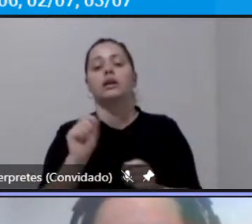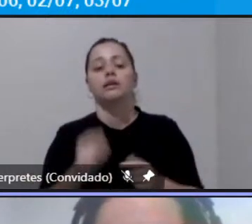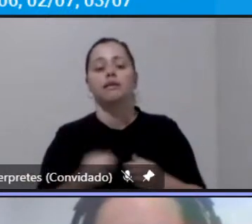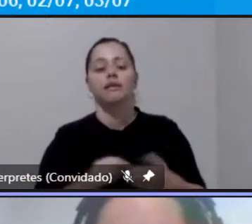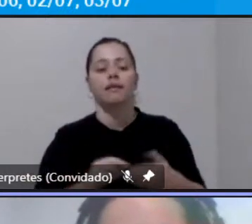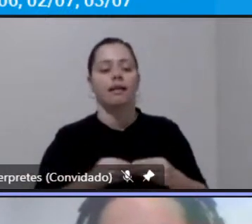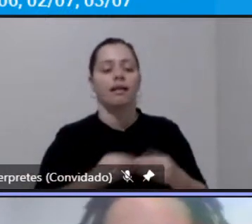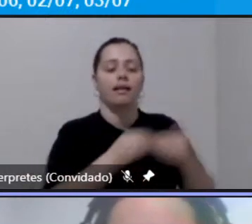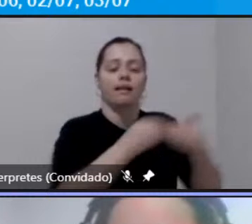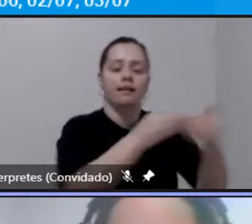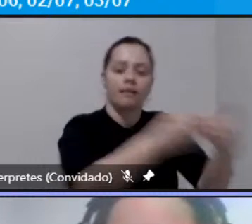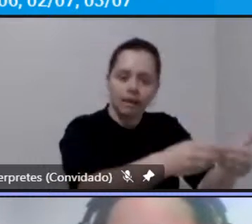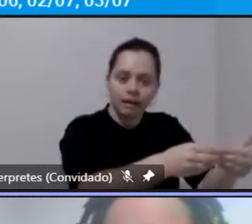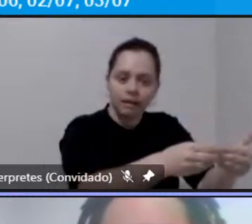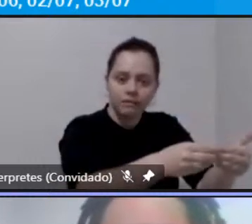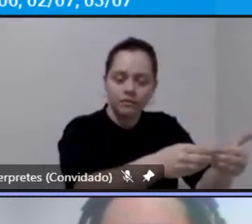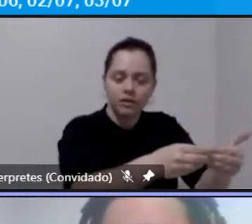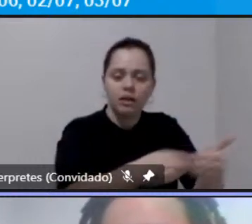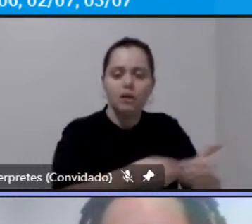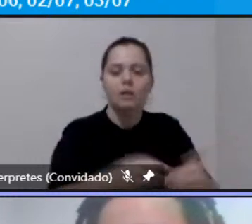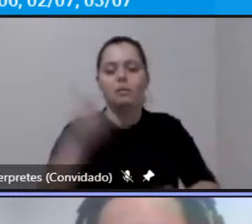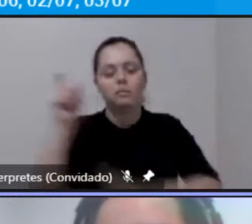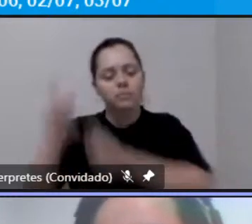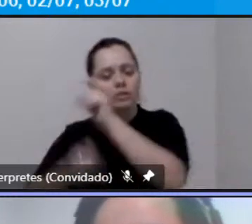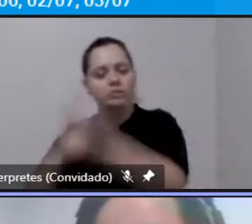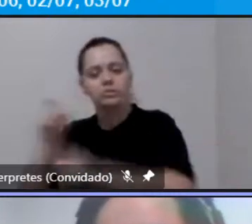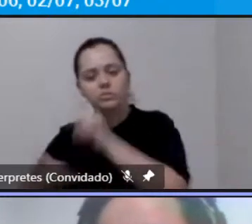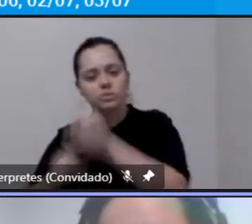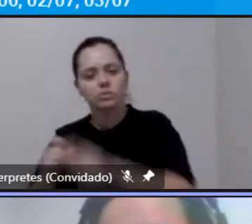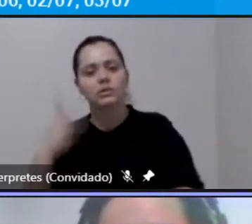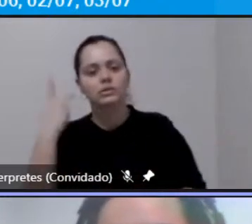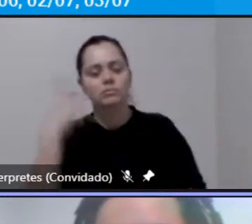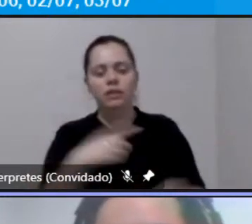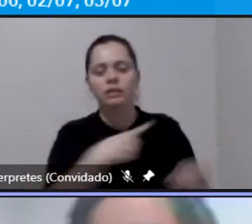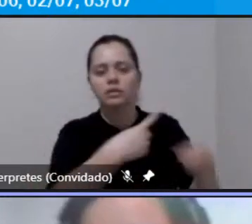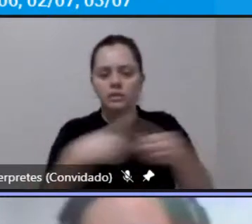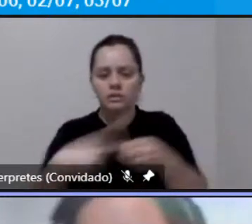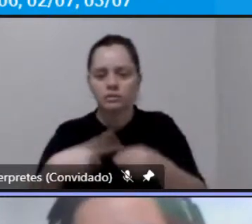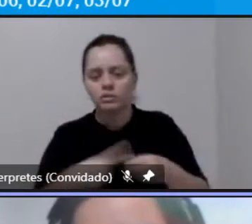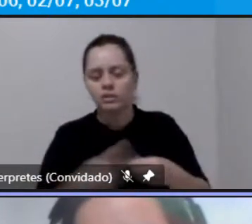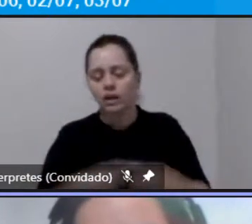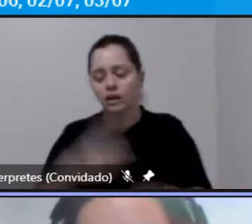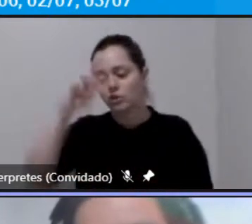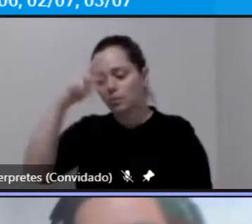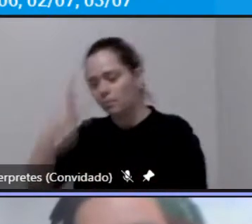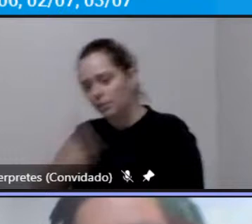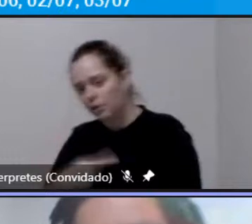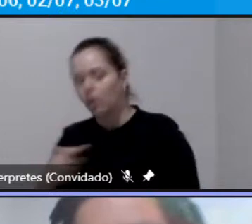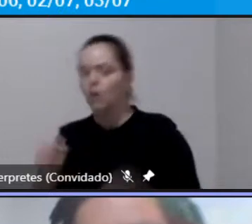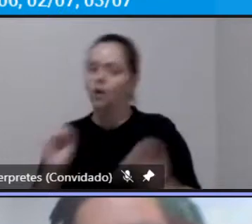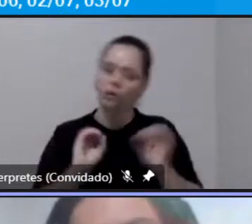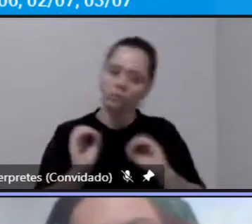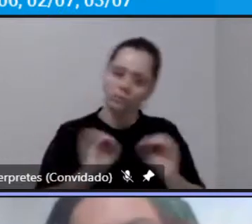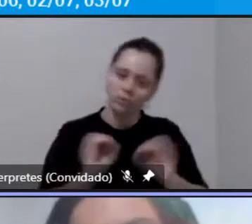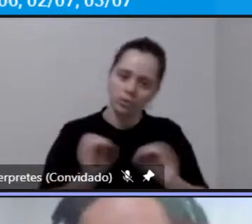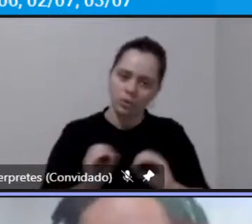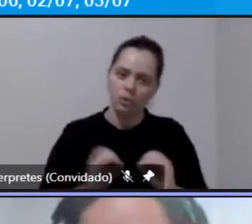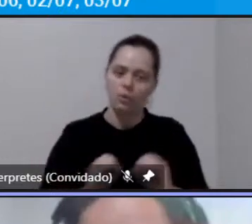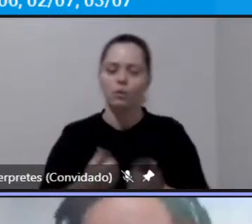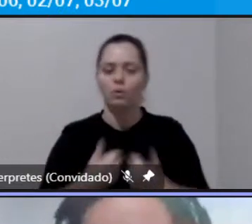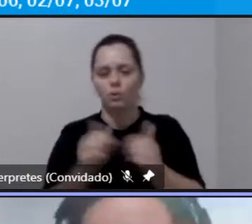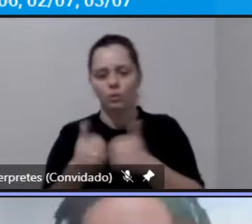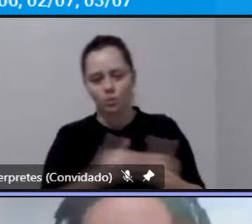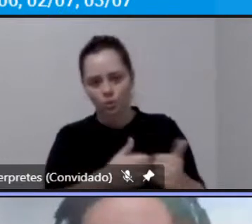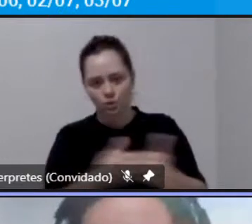os de guaratinguetá e ubatuba eles são destinados a voos particulares e transporte de malotes pode passar daniel